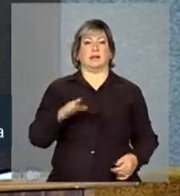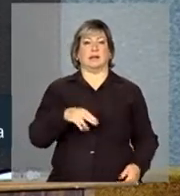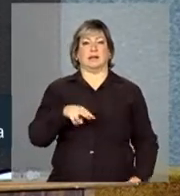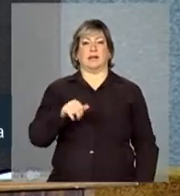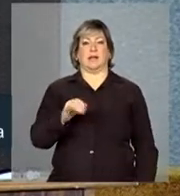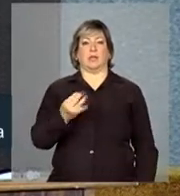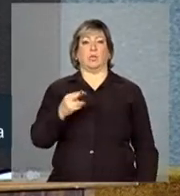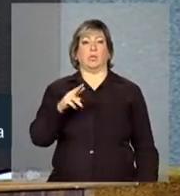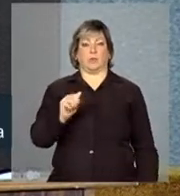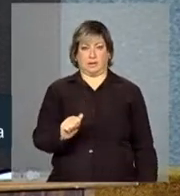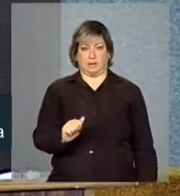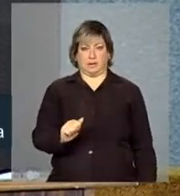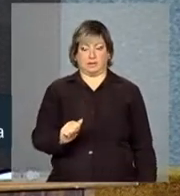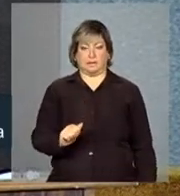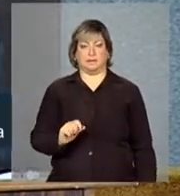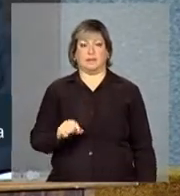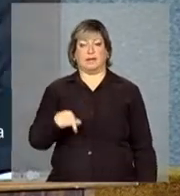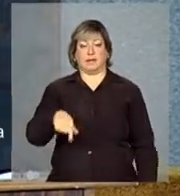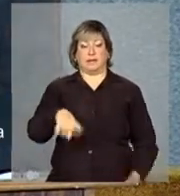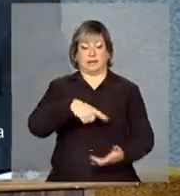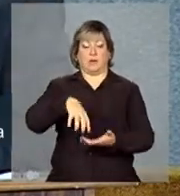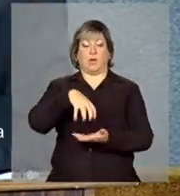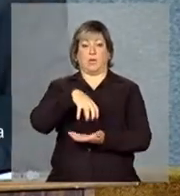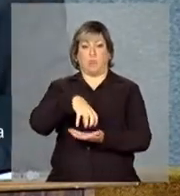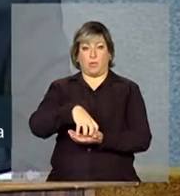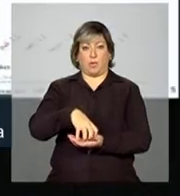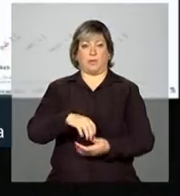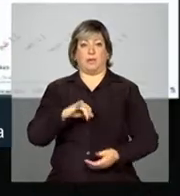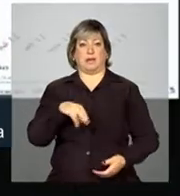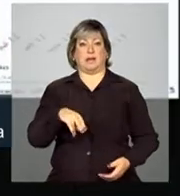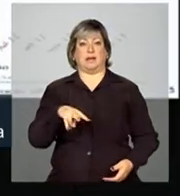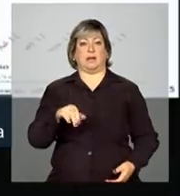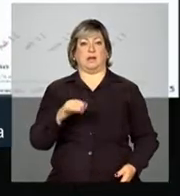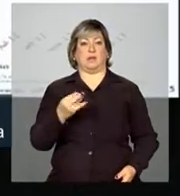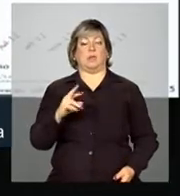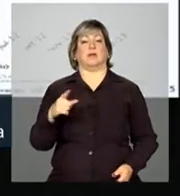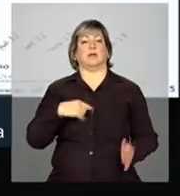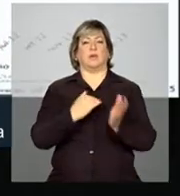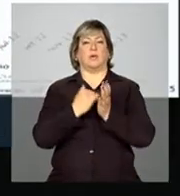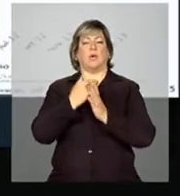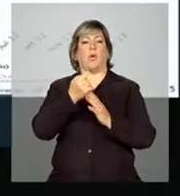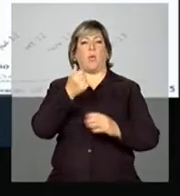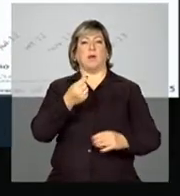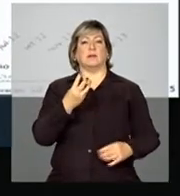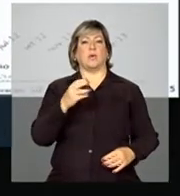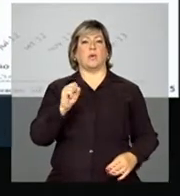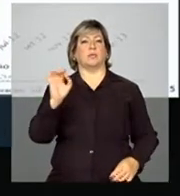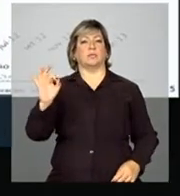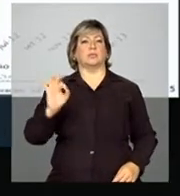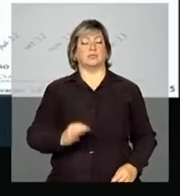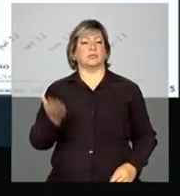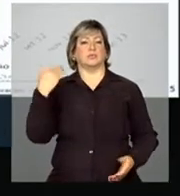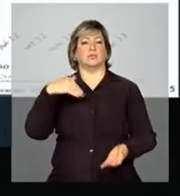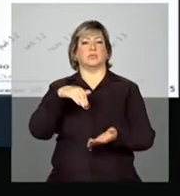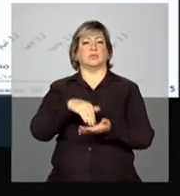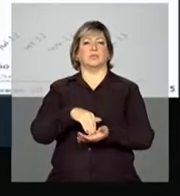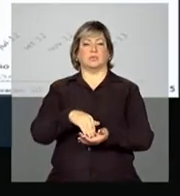Nós verificamos aqui que o grupo in natura teve um aumento de quase 38% nos últimos 12 meses.